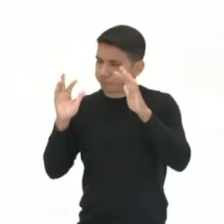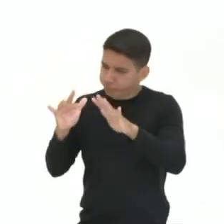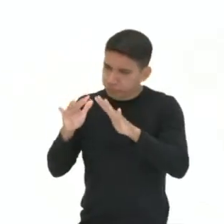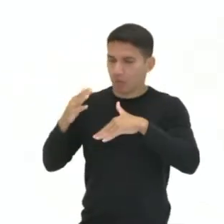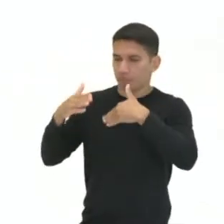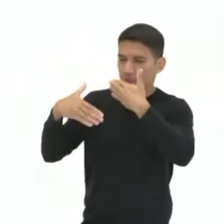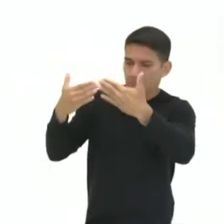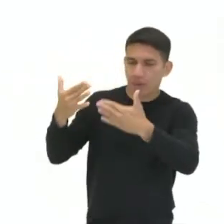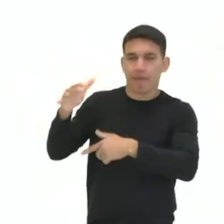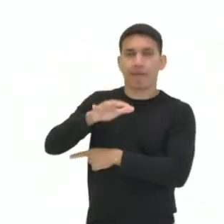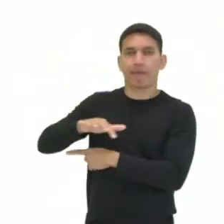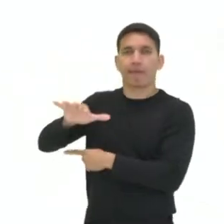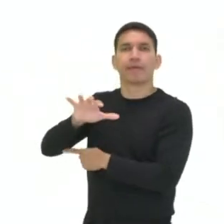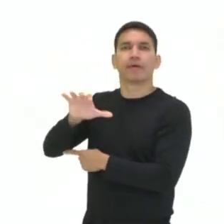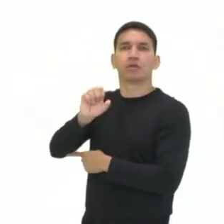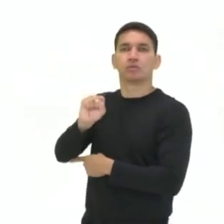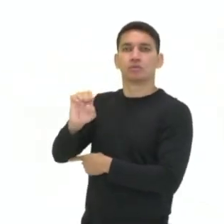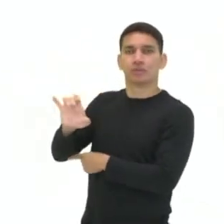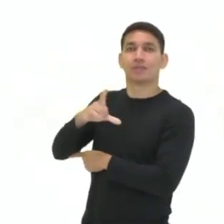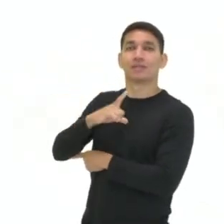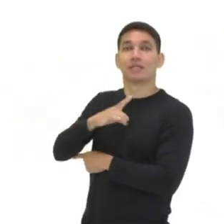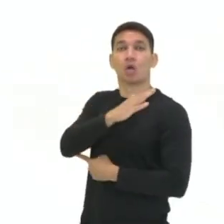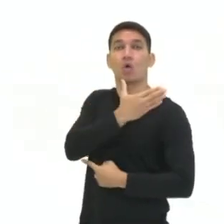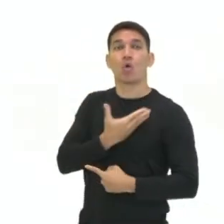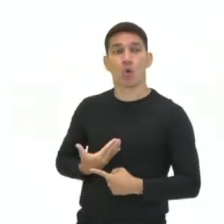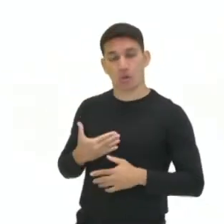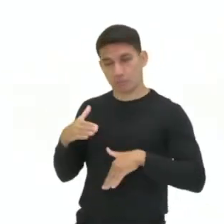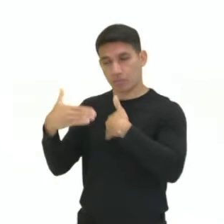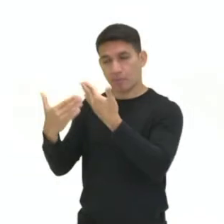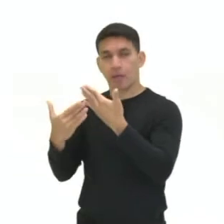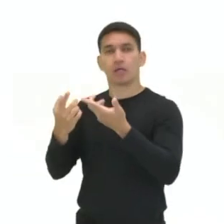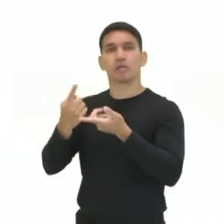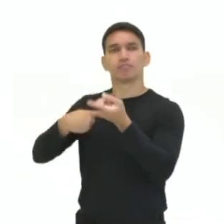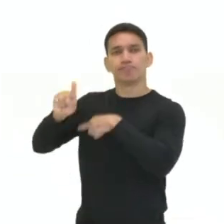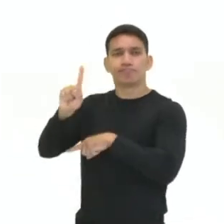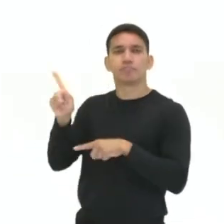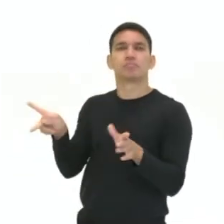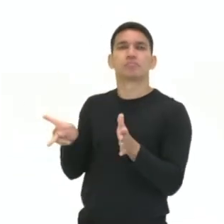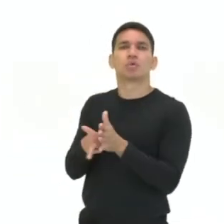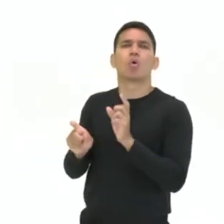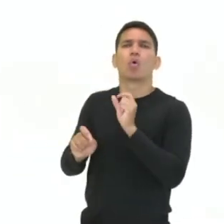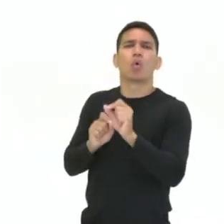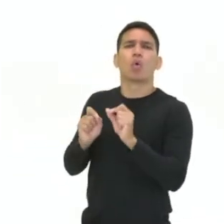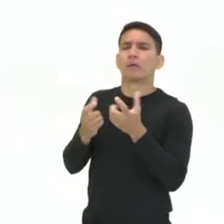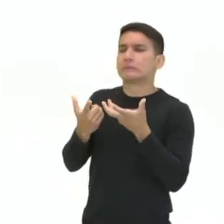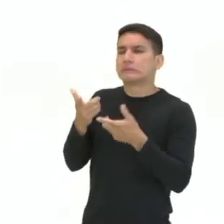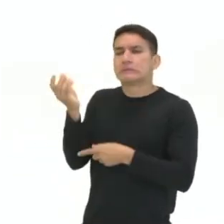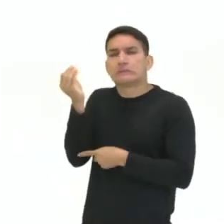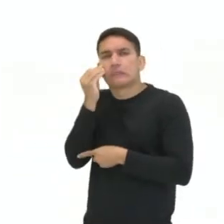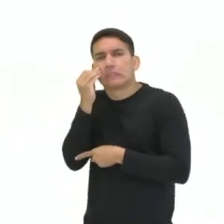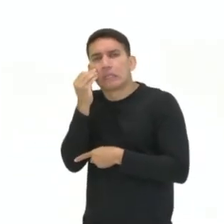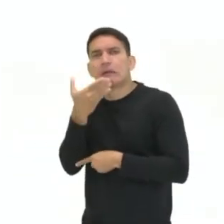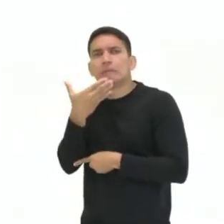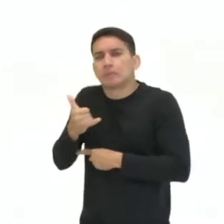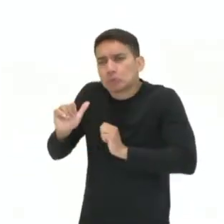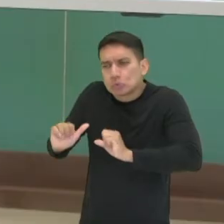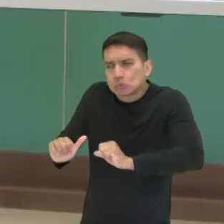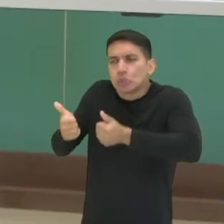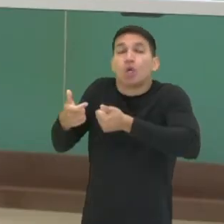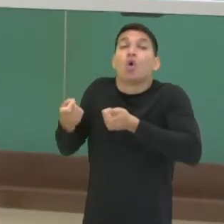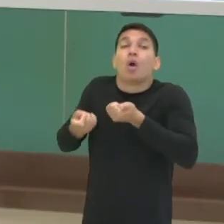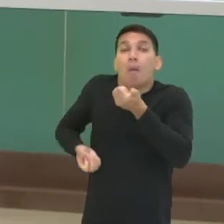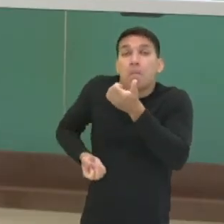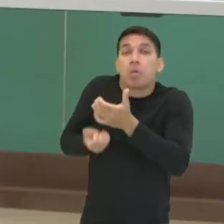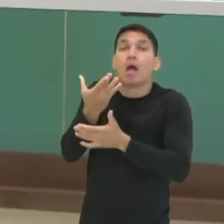região sudeste, o governo então desenvolveu para arrumar isso daí, Consertar isso daí com o tempo, uma série de